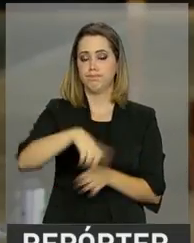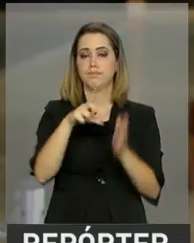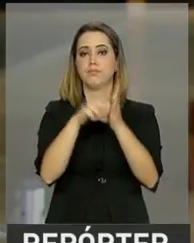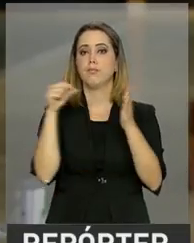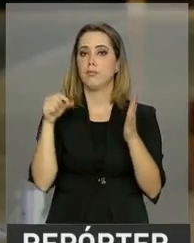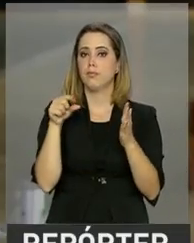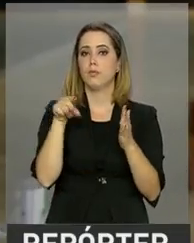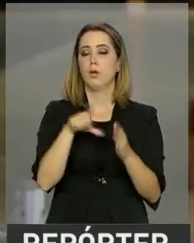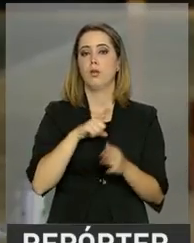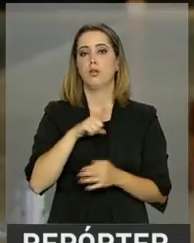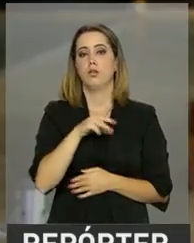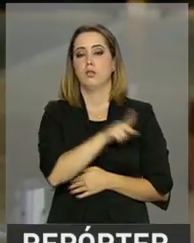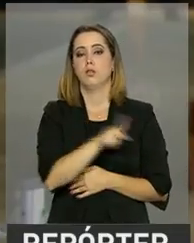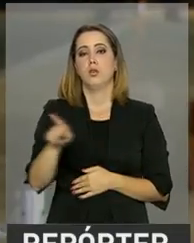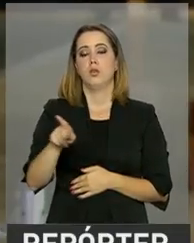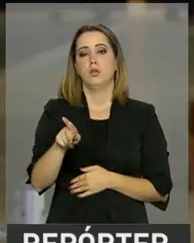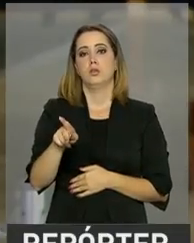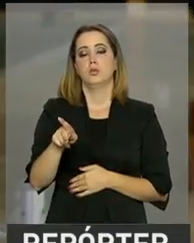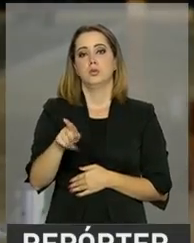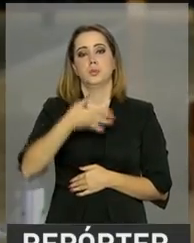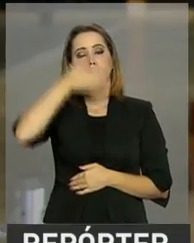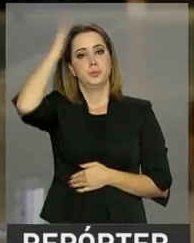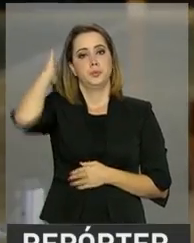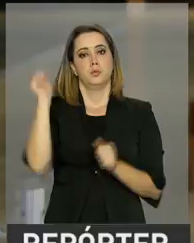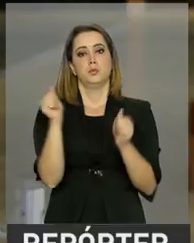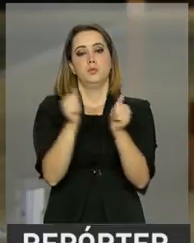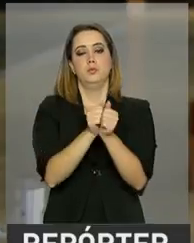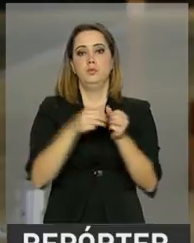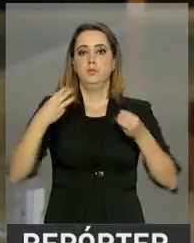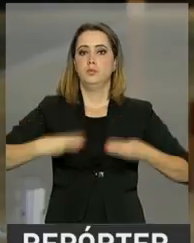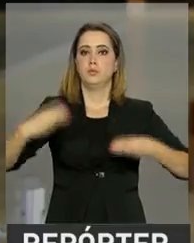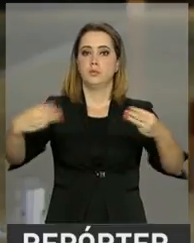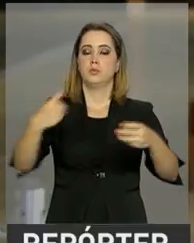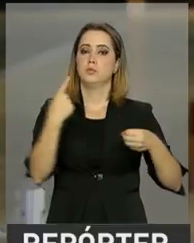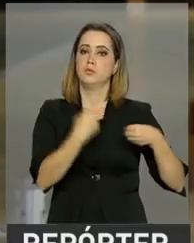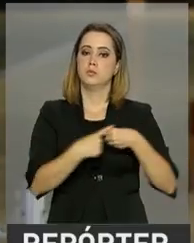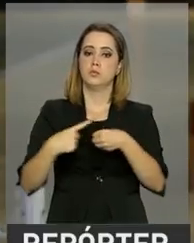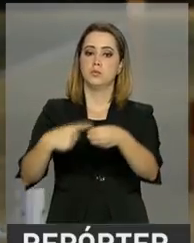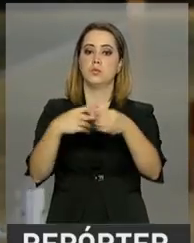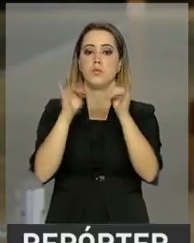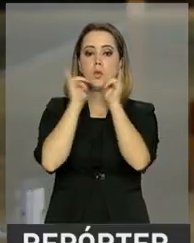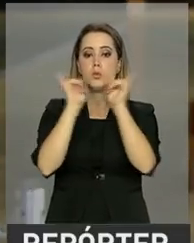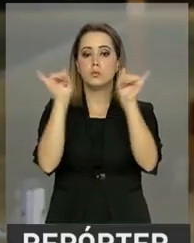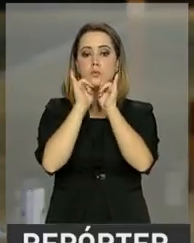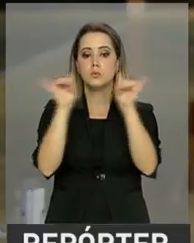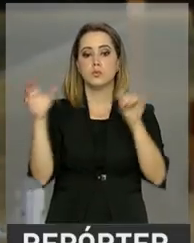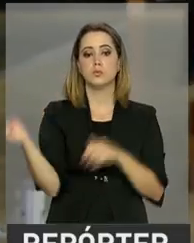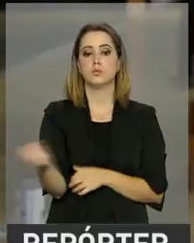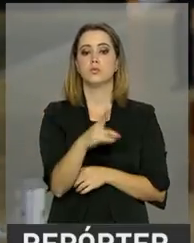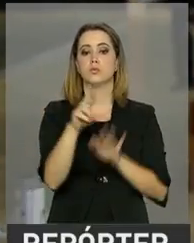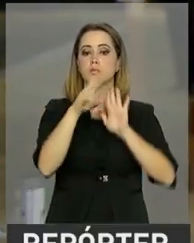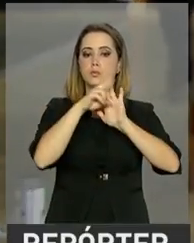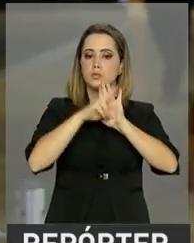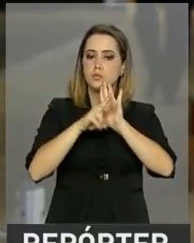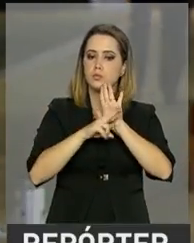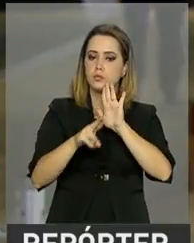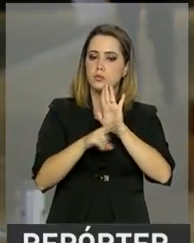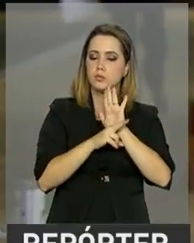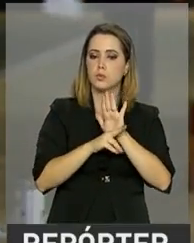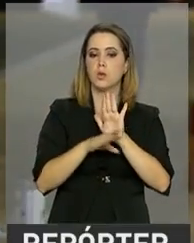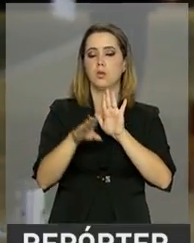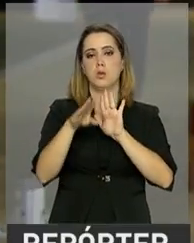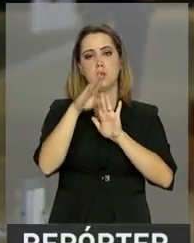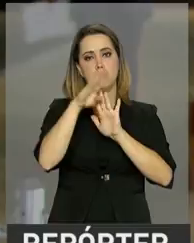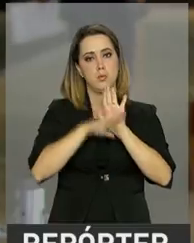no Palácio do Planalto, o presidente Michel Temer e o ministro da cidade, Bruno Araújo, divulgam novas regras para o programa